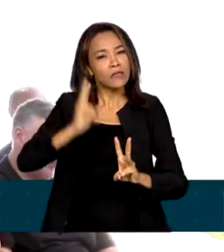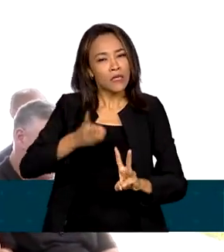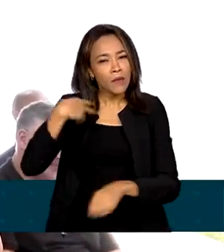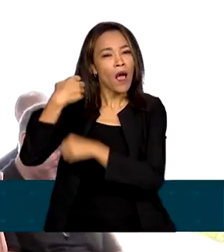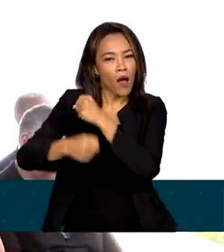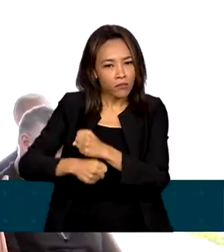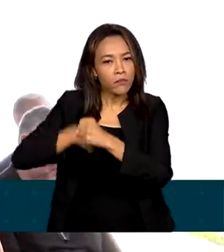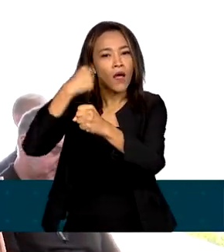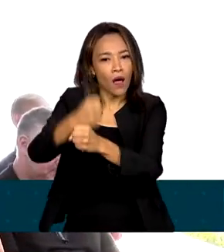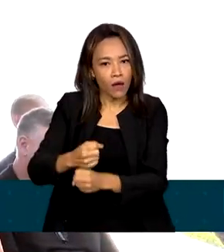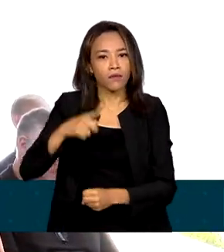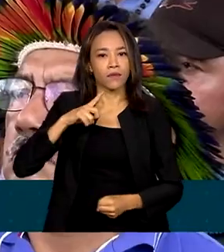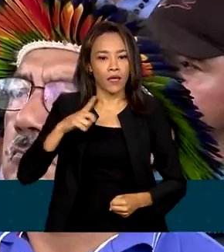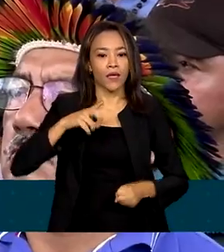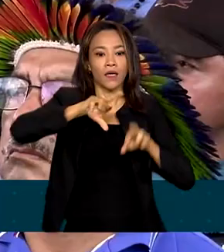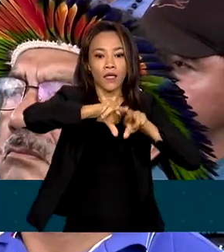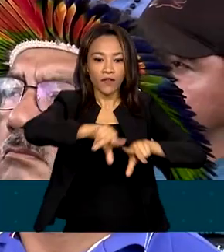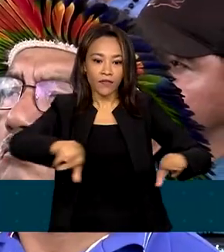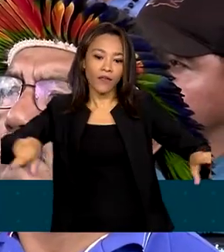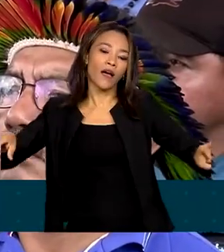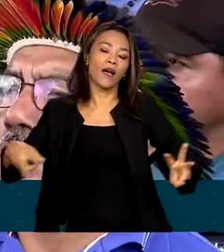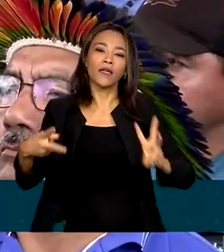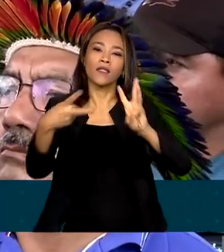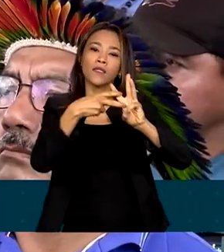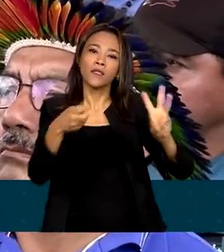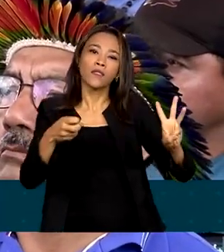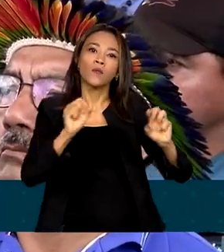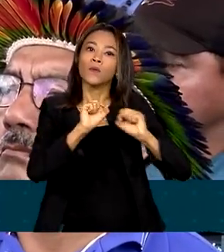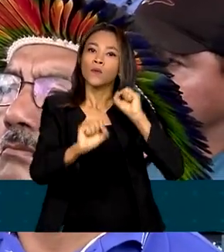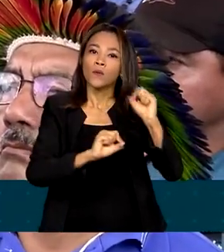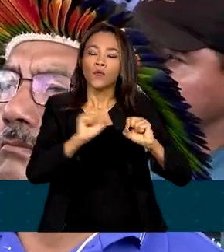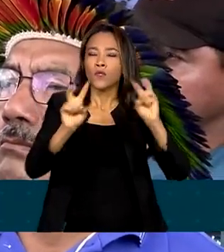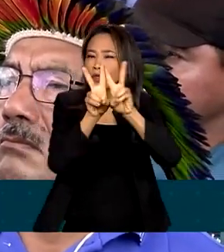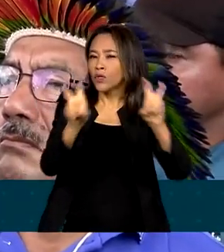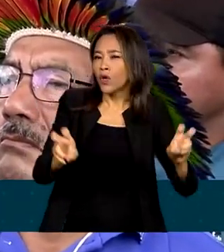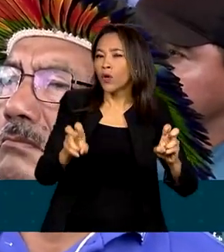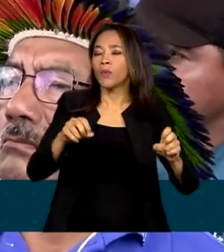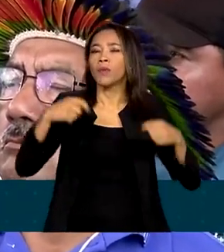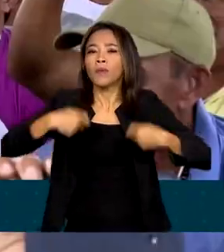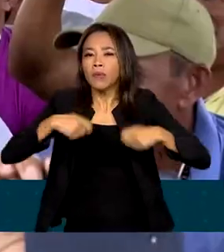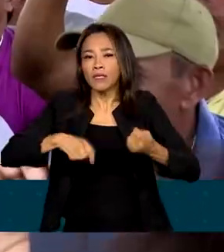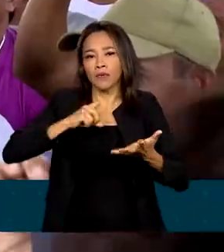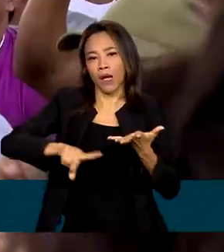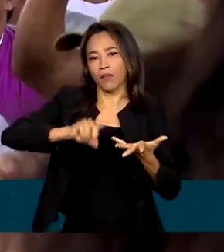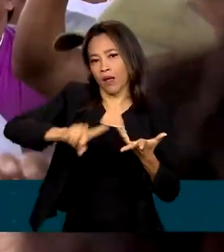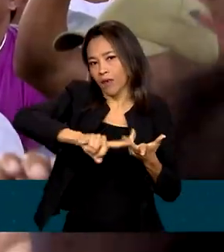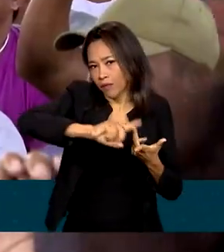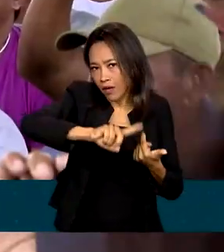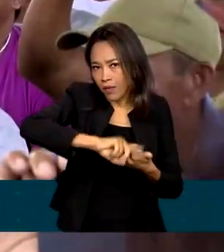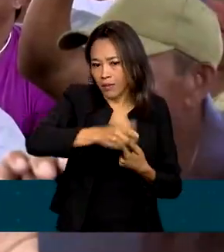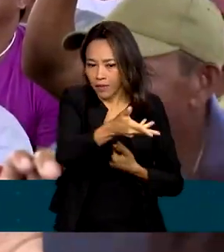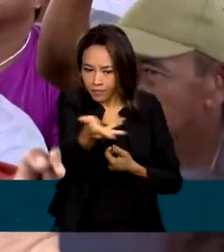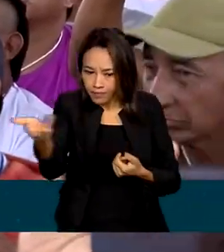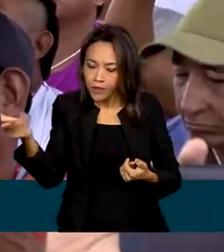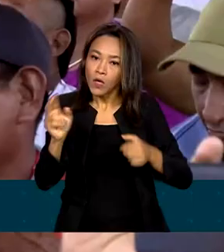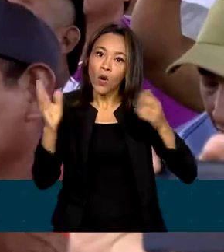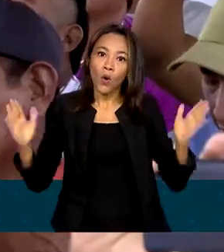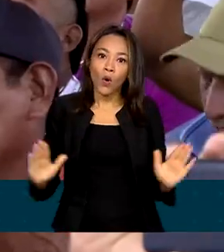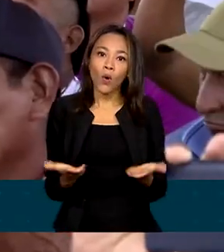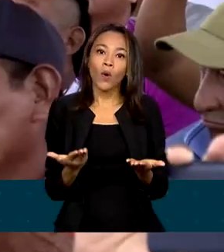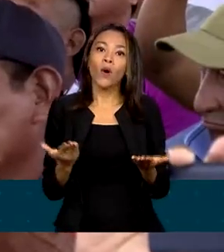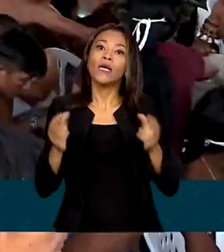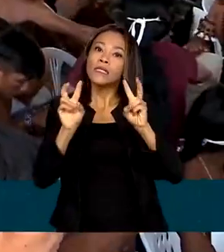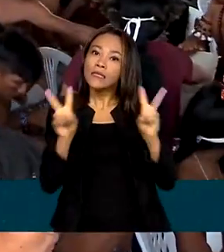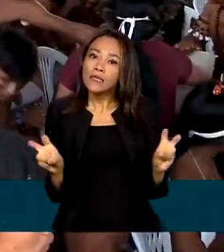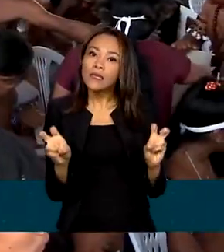representantes de diversas etnias para discutir as principais demandas da população local. Este ano, um dos assuntos de destaque